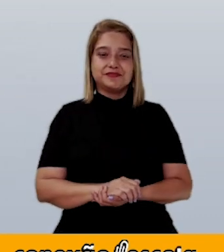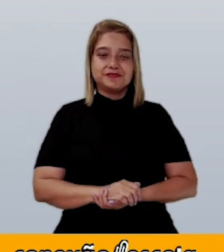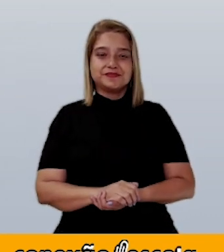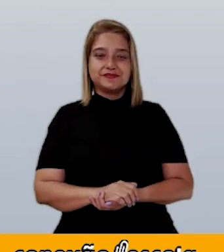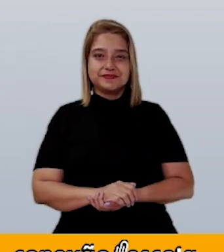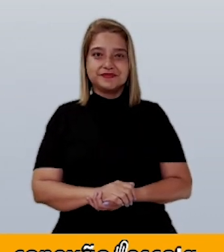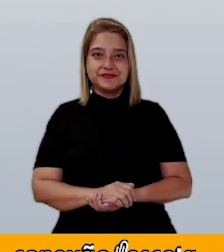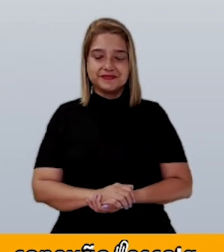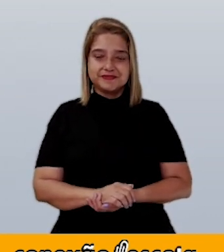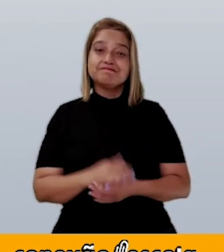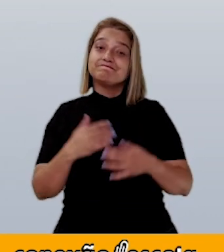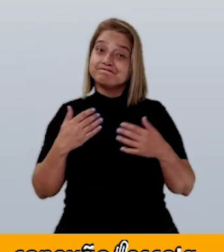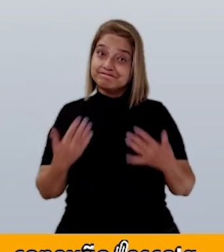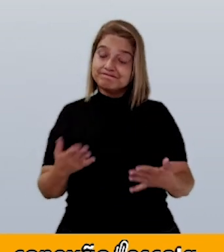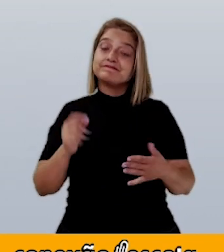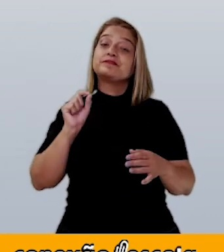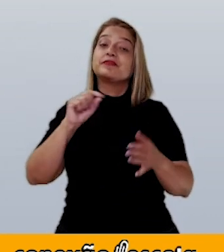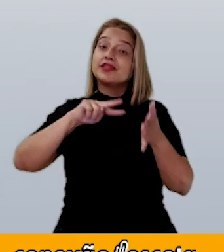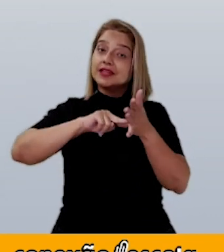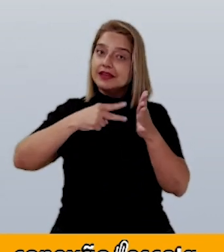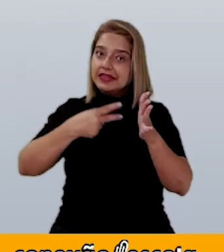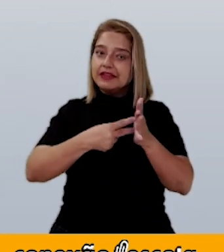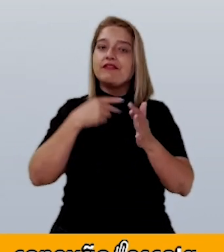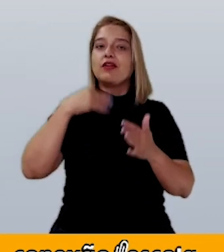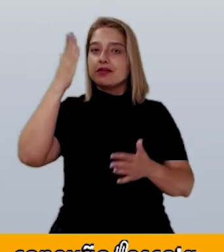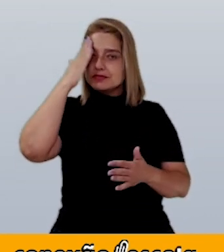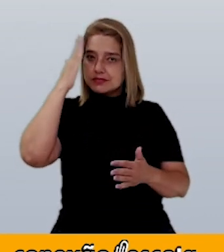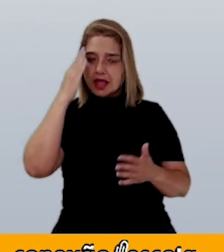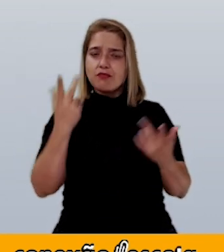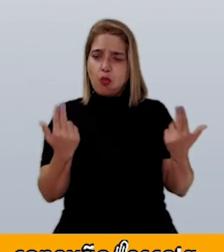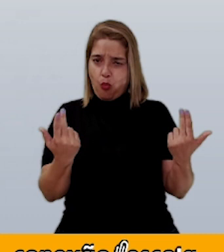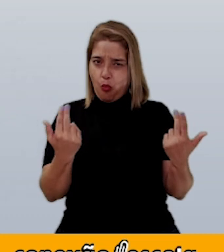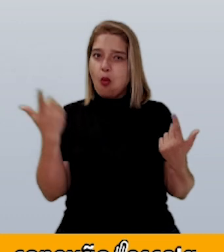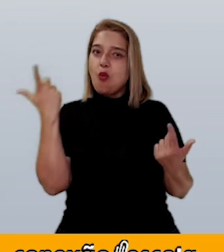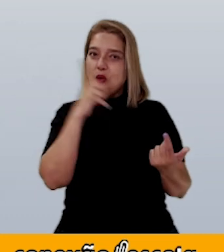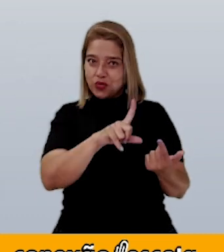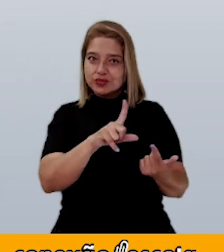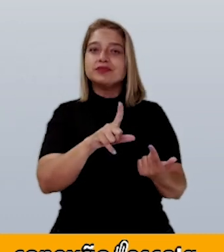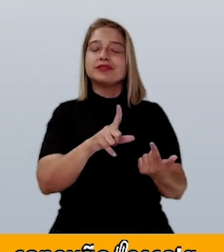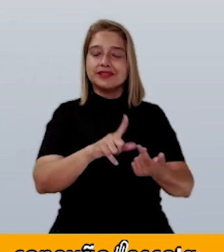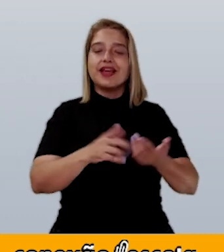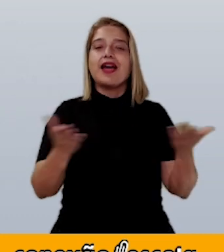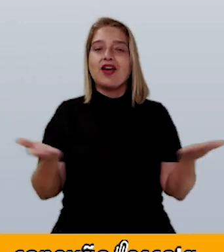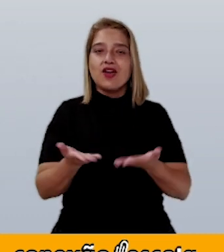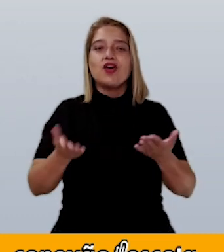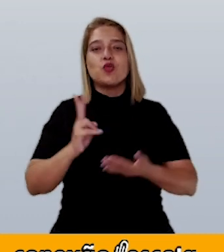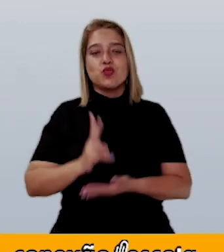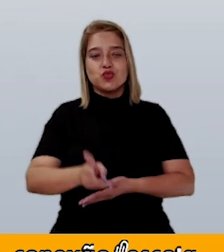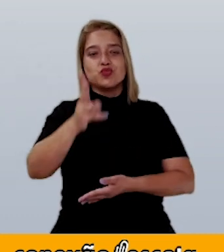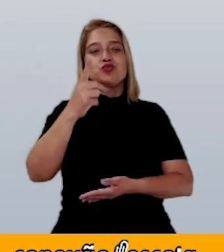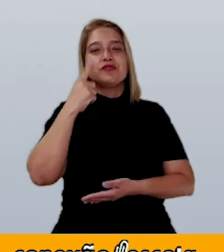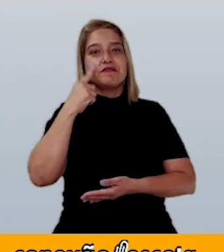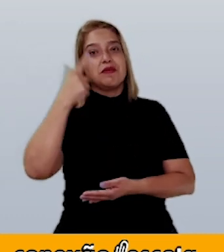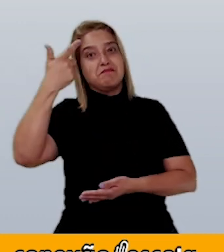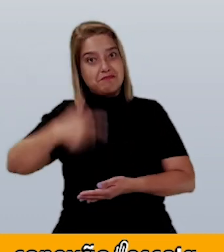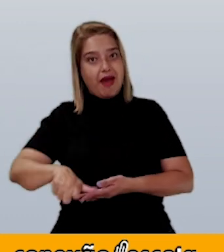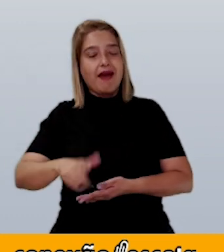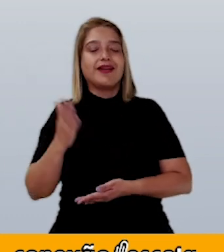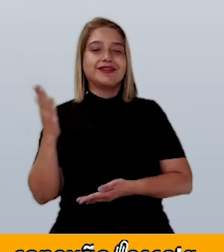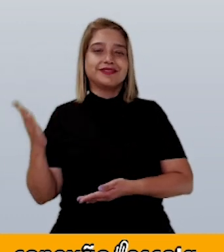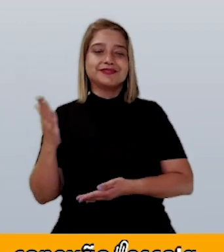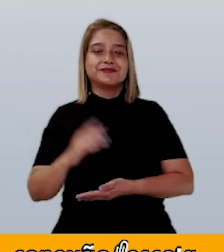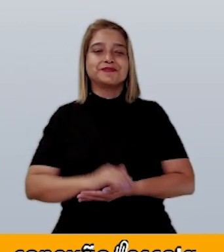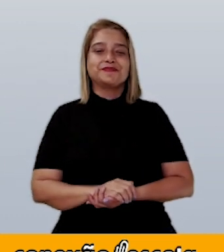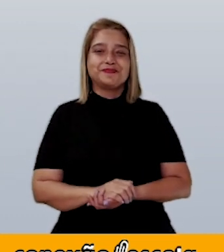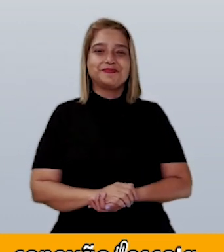Isso quer dizer que a proporção está sendo mantida. Vamos continuar aumentando o